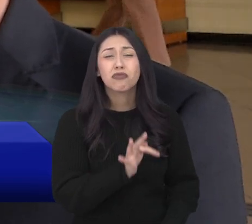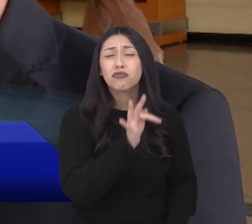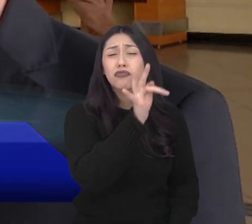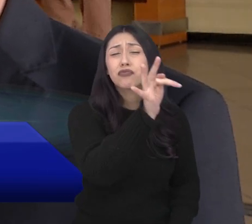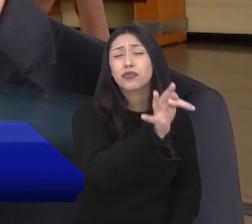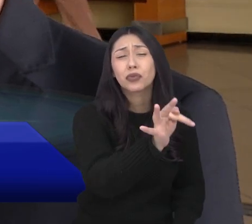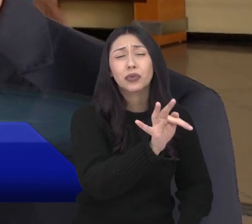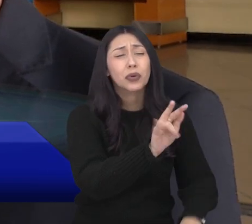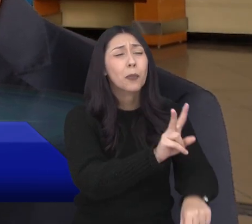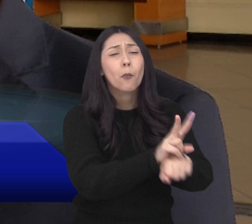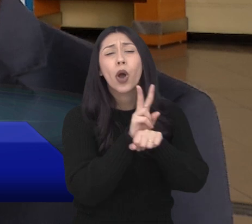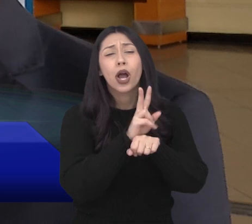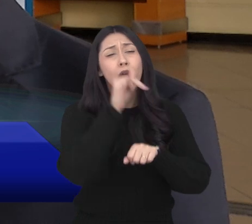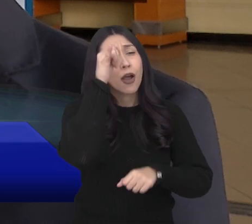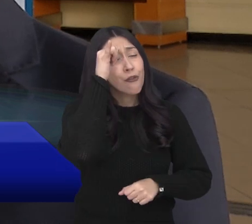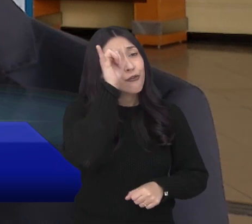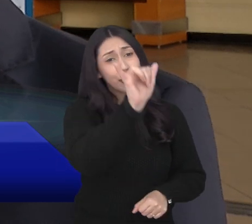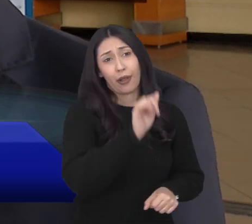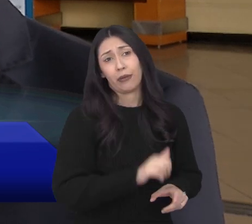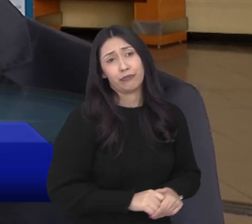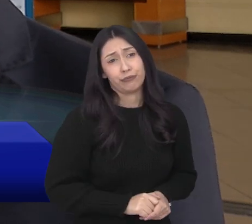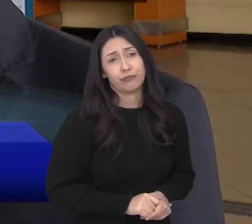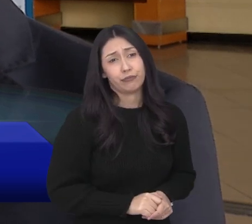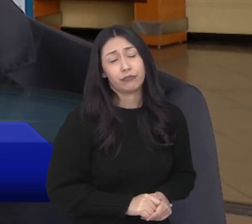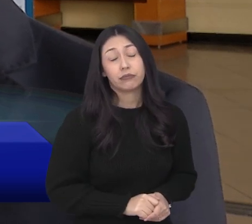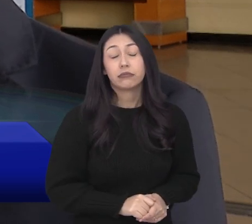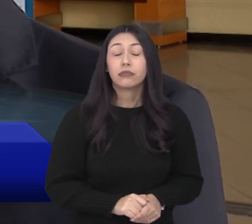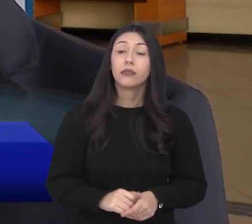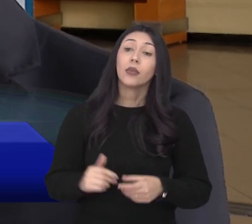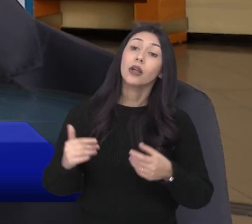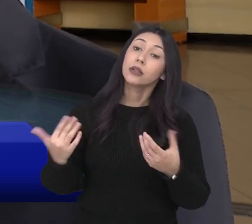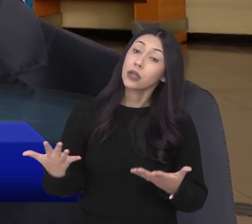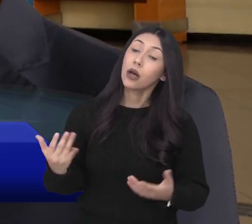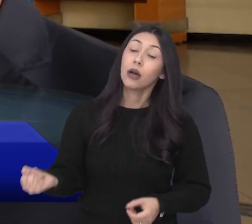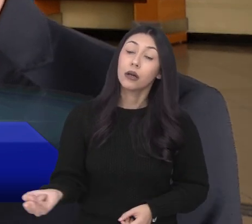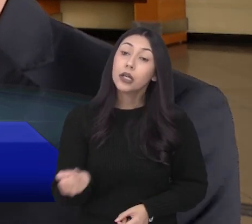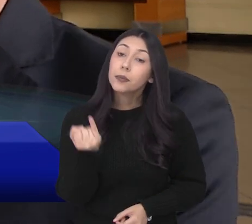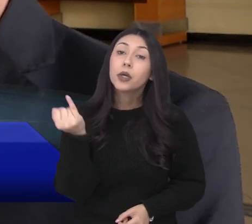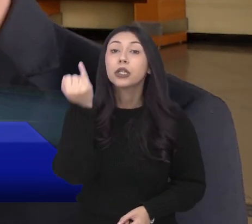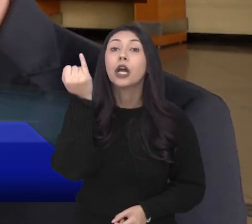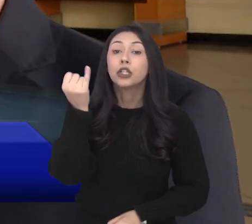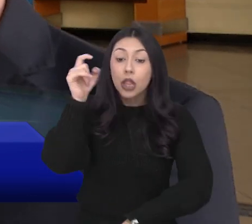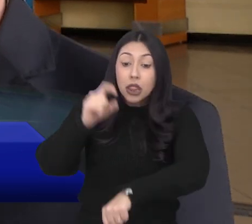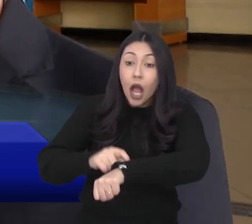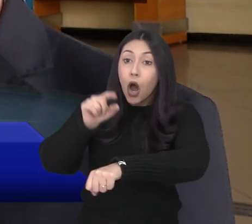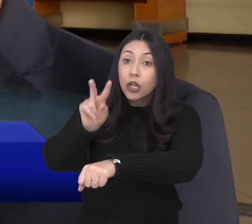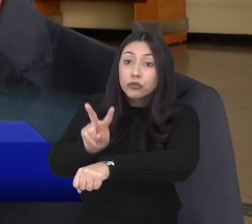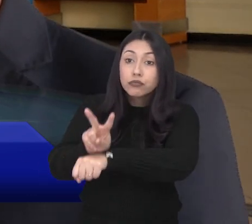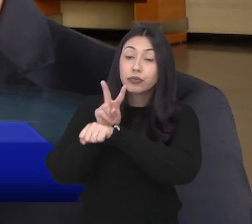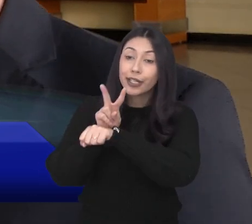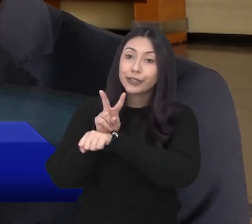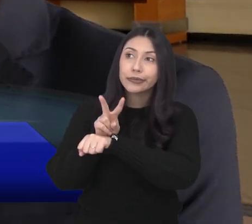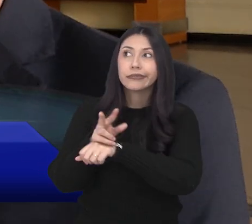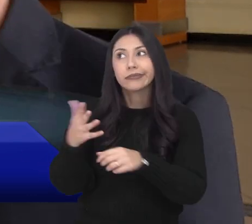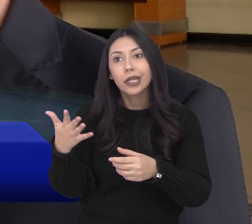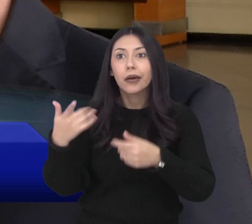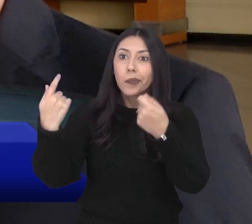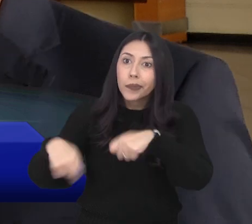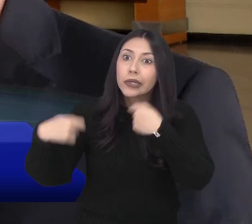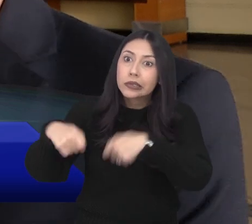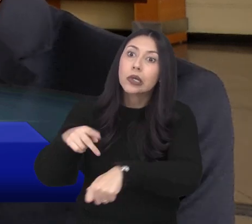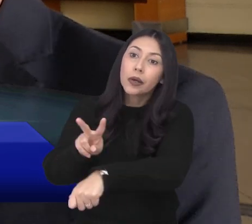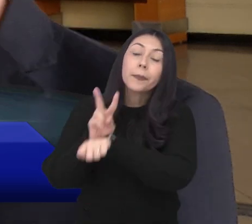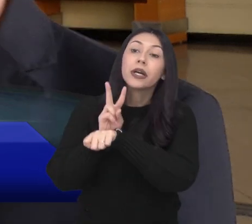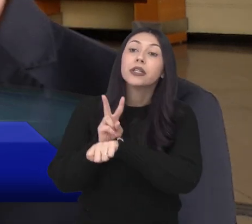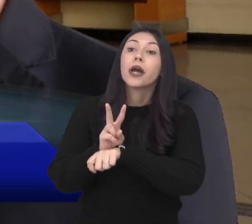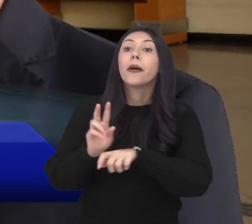mesma situação, para daqui a um tempo já estar precisando de um novo empréstimo? É, isso é muito importante. Assim que você pega o empréstimo, já